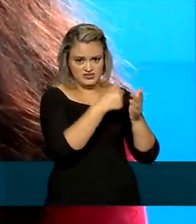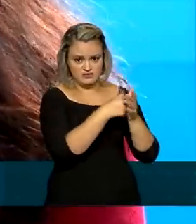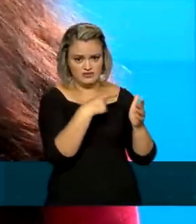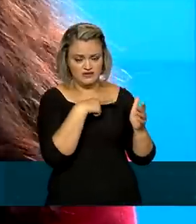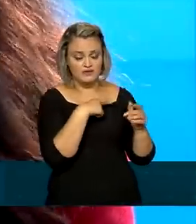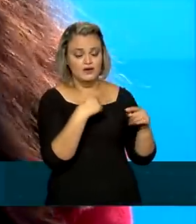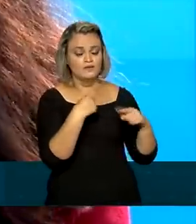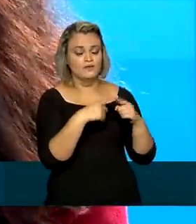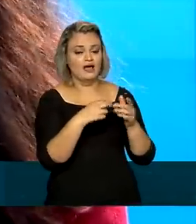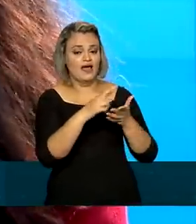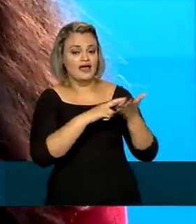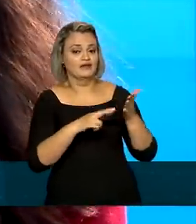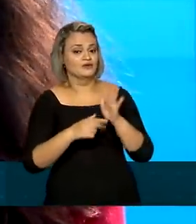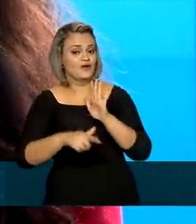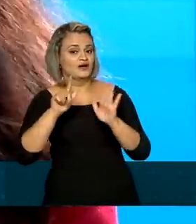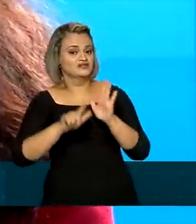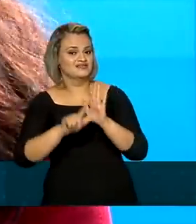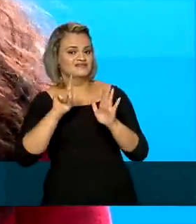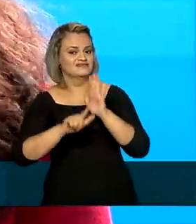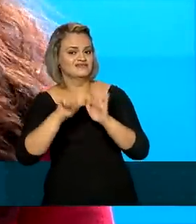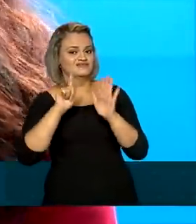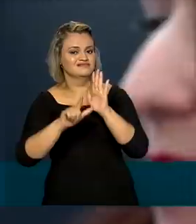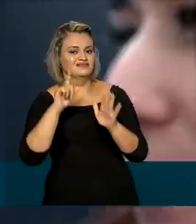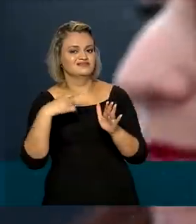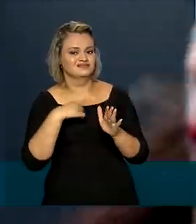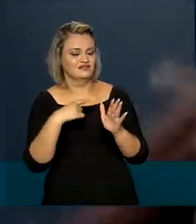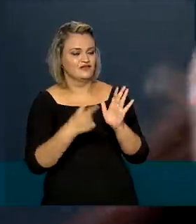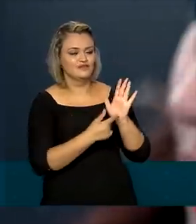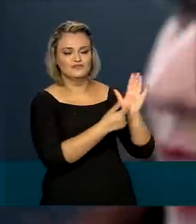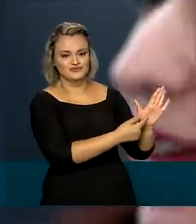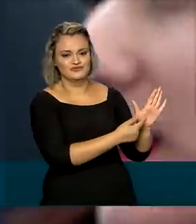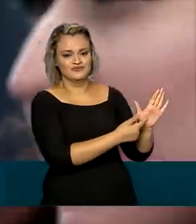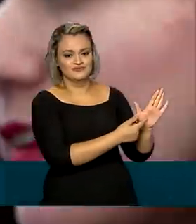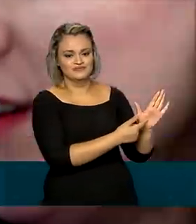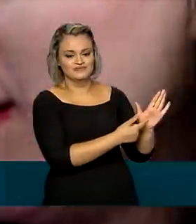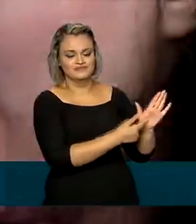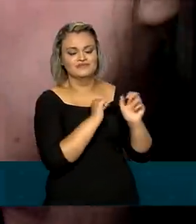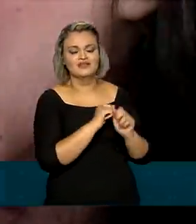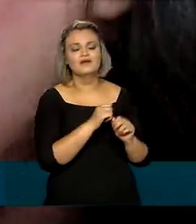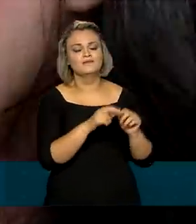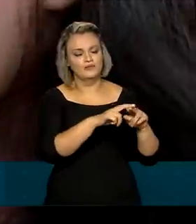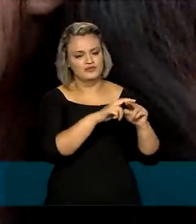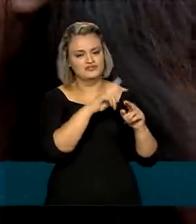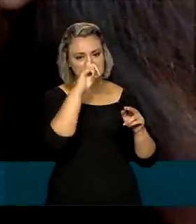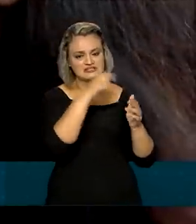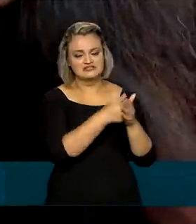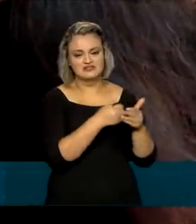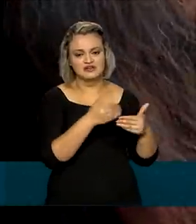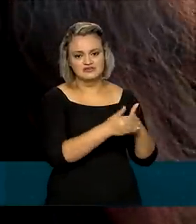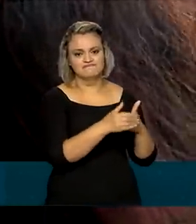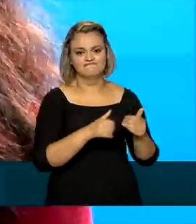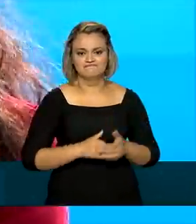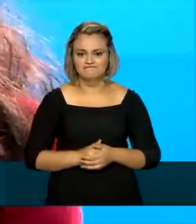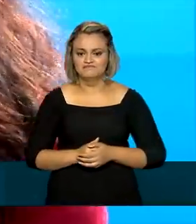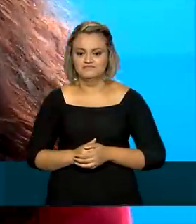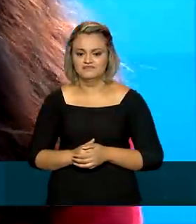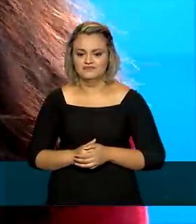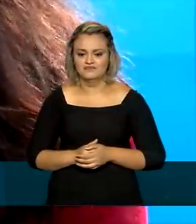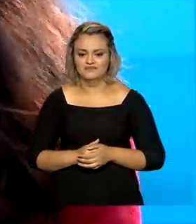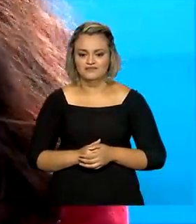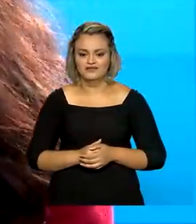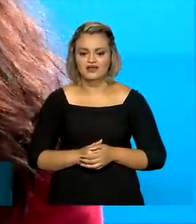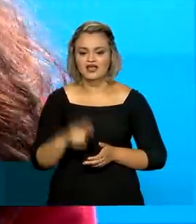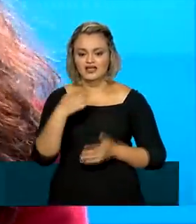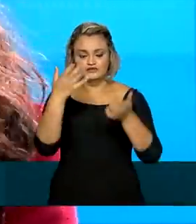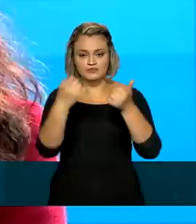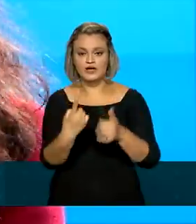pelos relatórios de diversas cúpulas e reuniões ministeriais realizadas no país ao longo do ano. Mas um ano